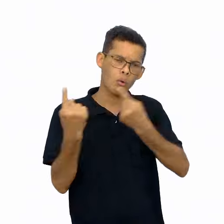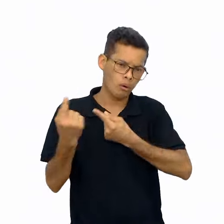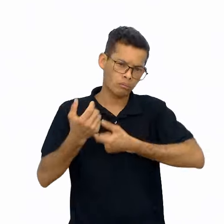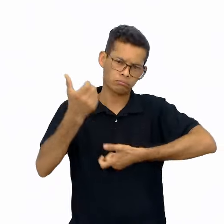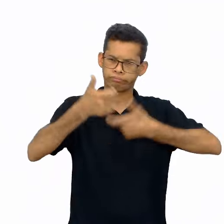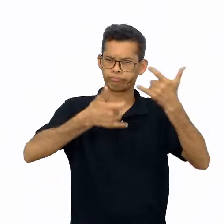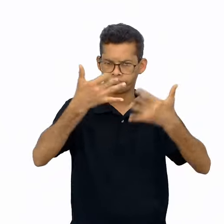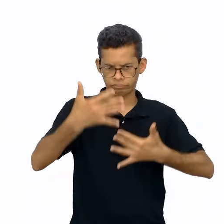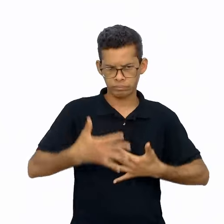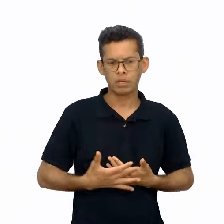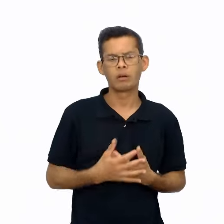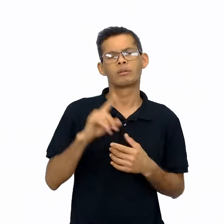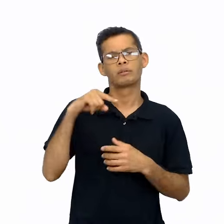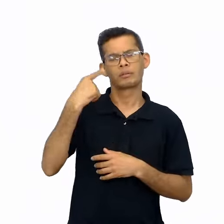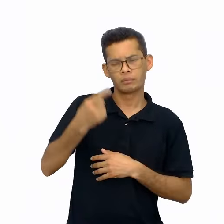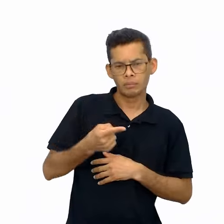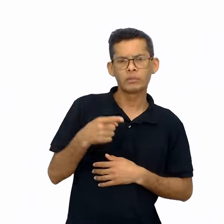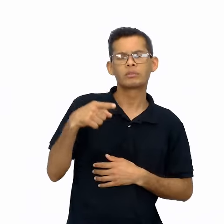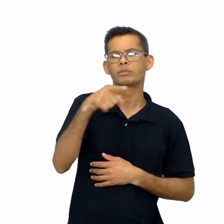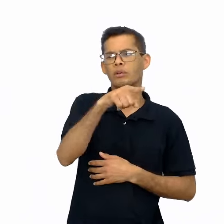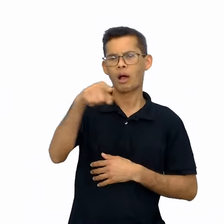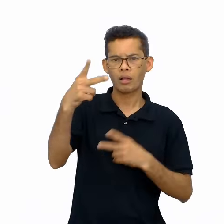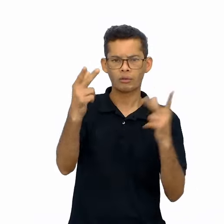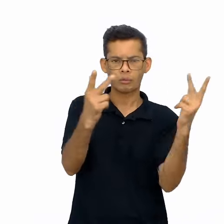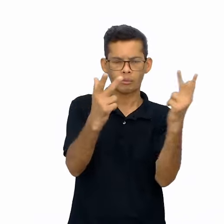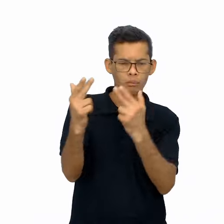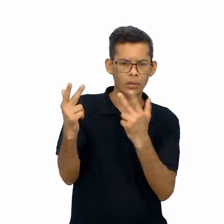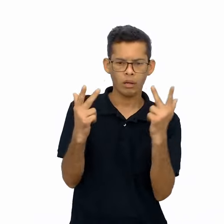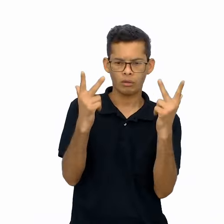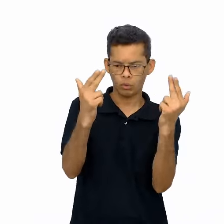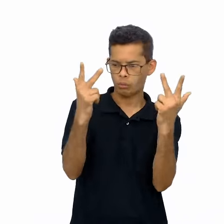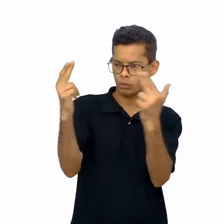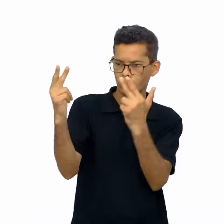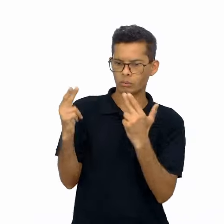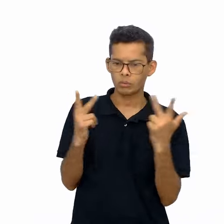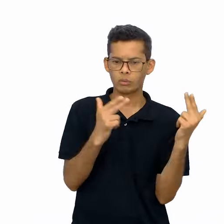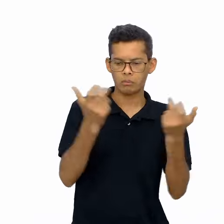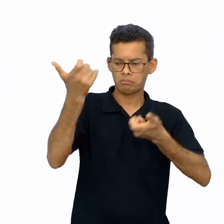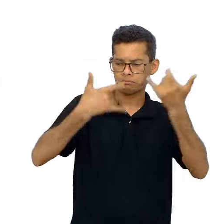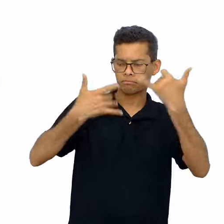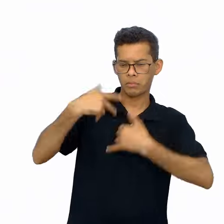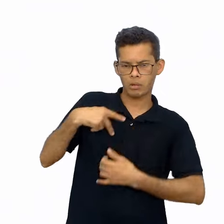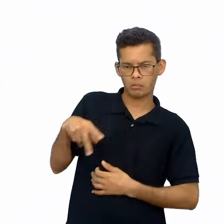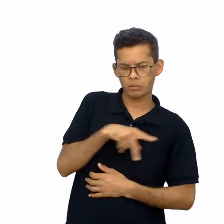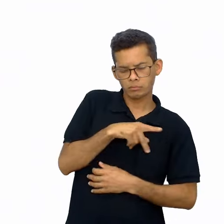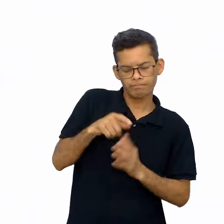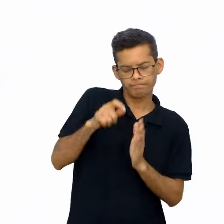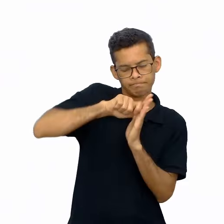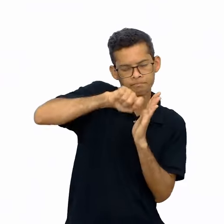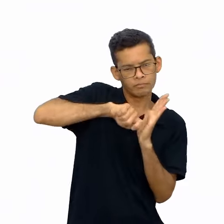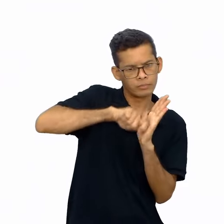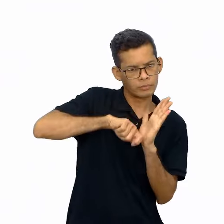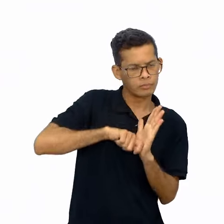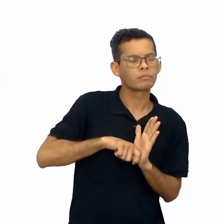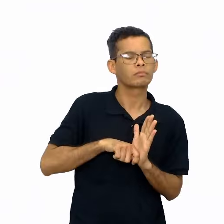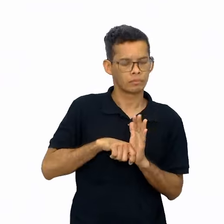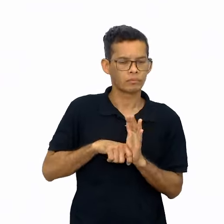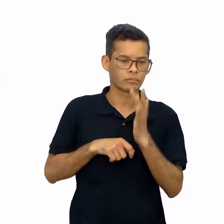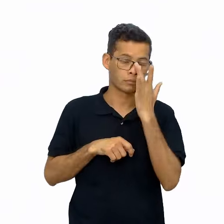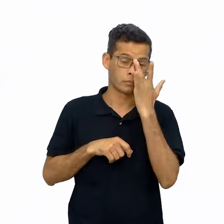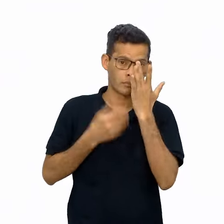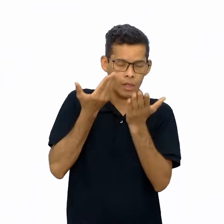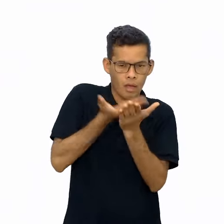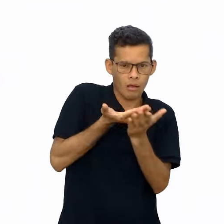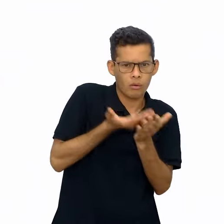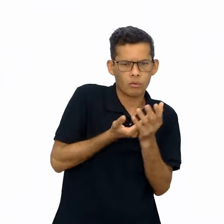escolhas da turma quanto ao elemento misterioso, quanto à ordem dos acontecimentos, quanto ao conflito do desfecho. Na aula 8,